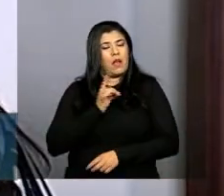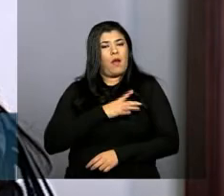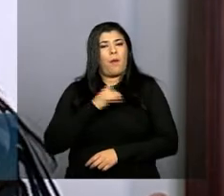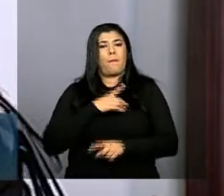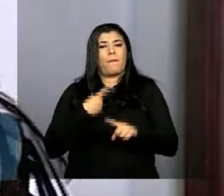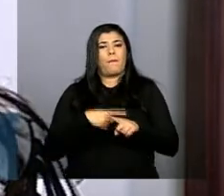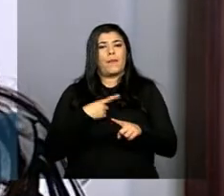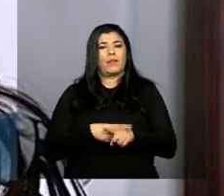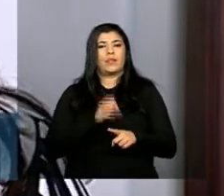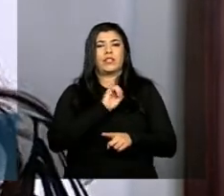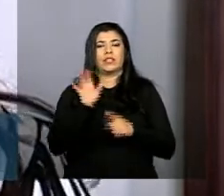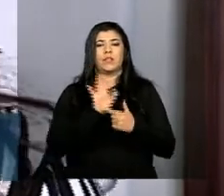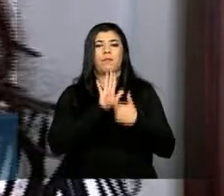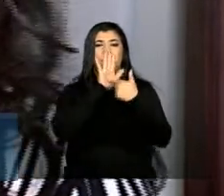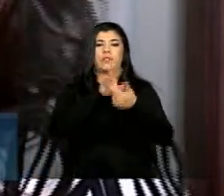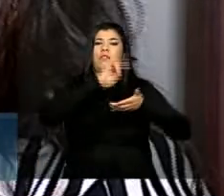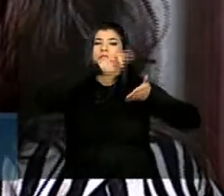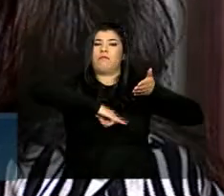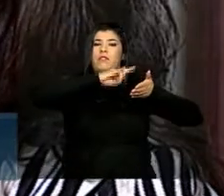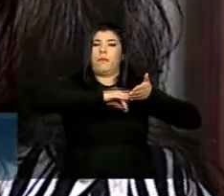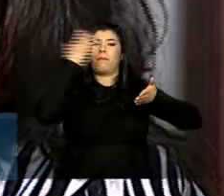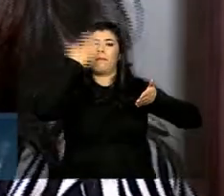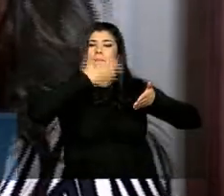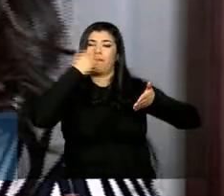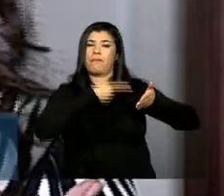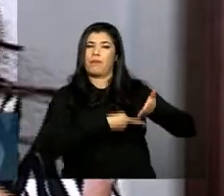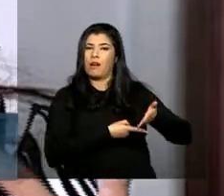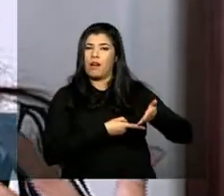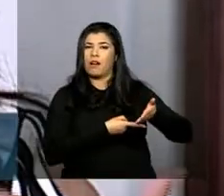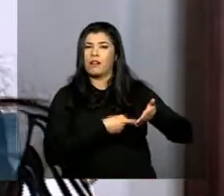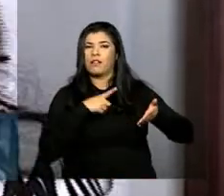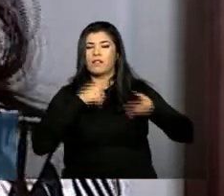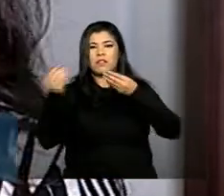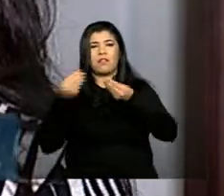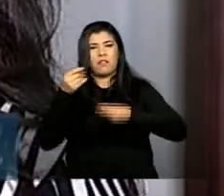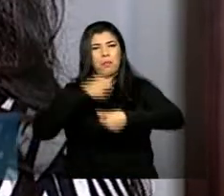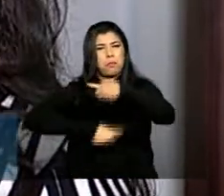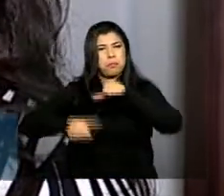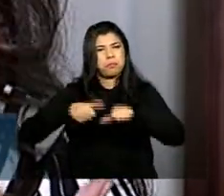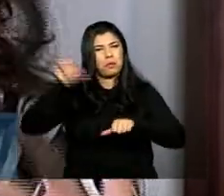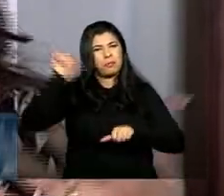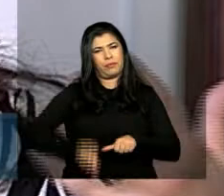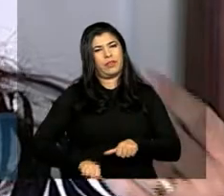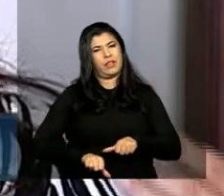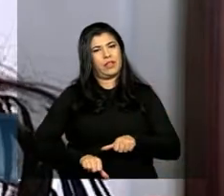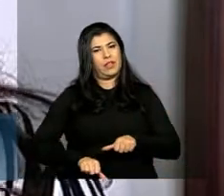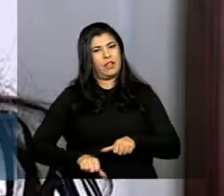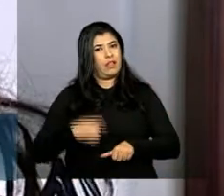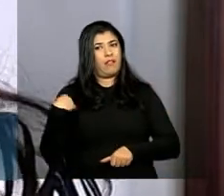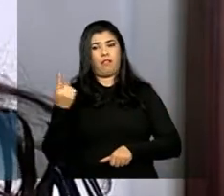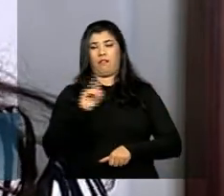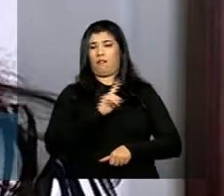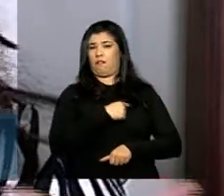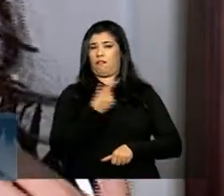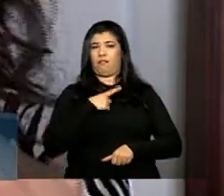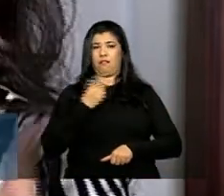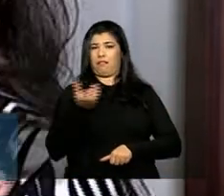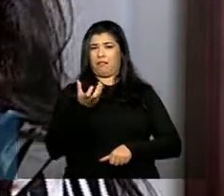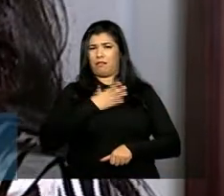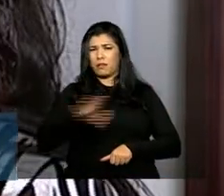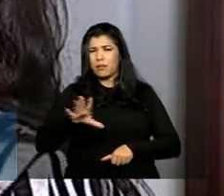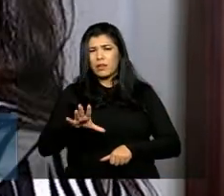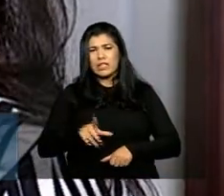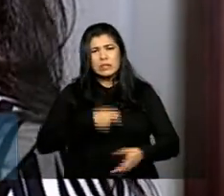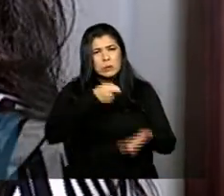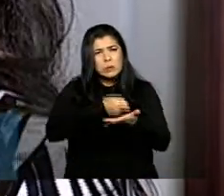trazer prejuízo quer dizer nós não estamos atrás de punição nós estamos atrás da legalidade de